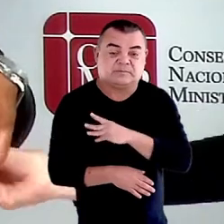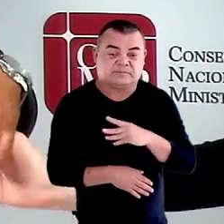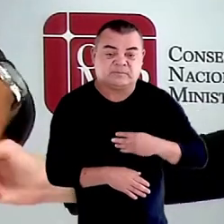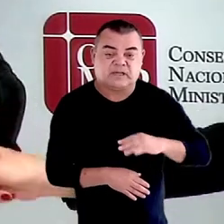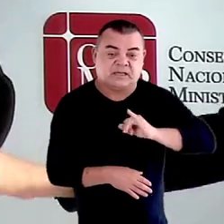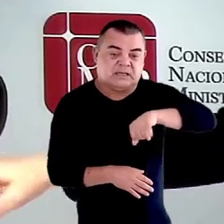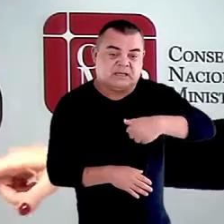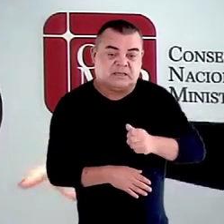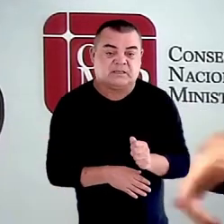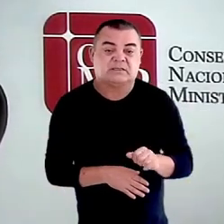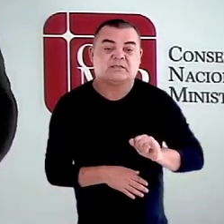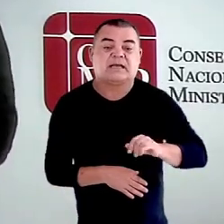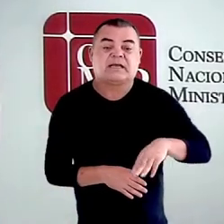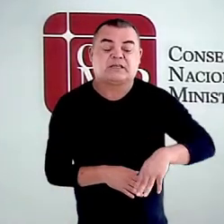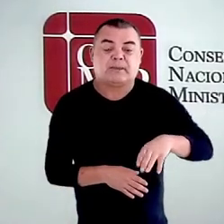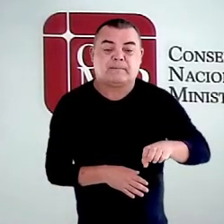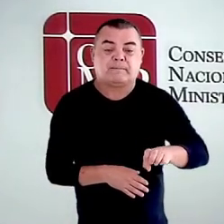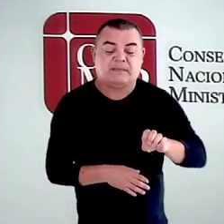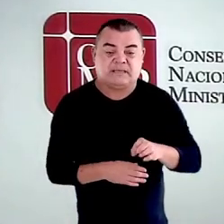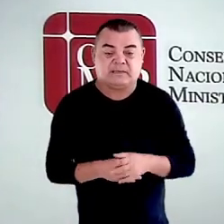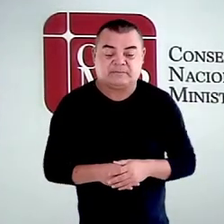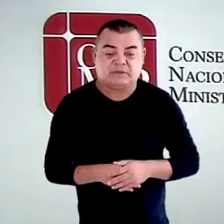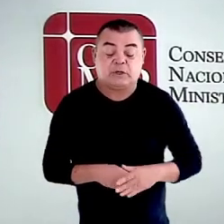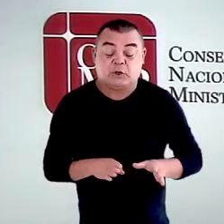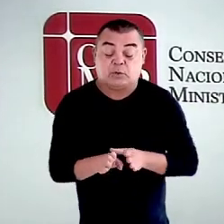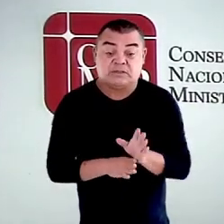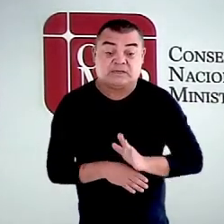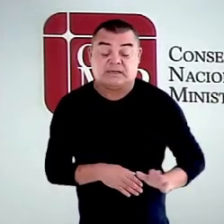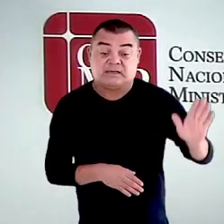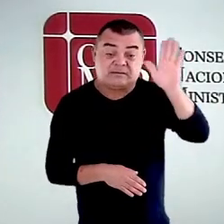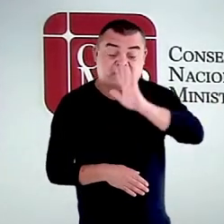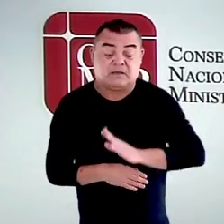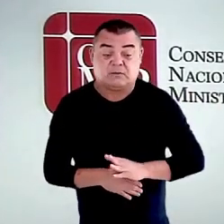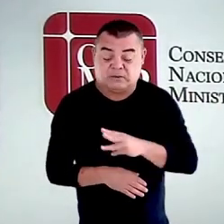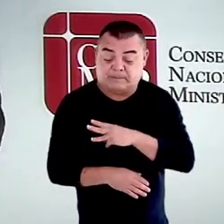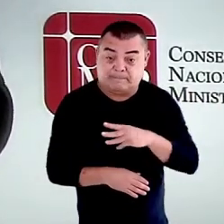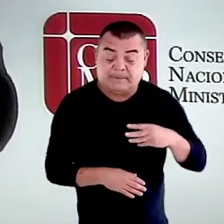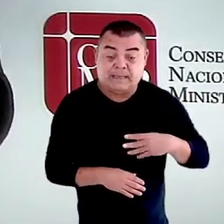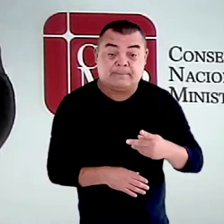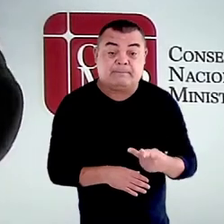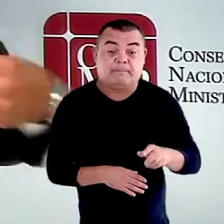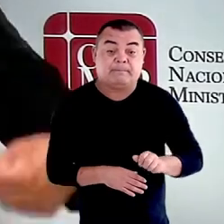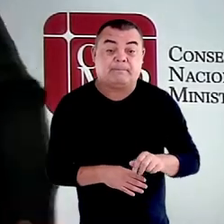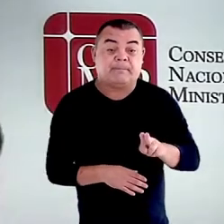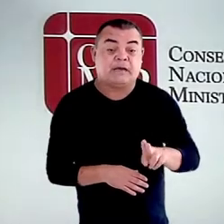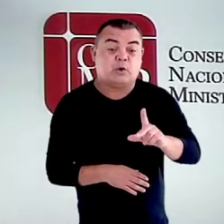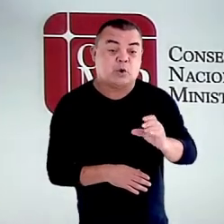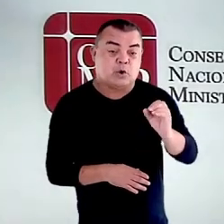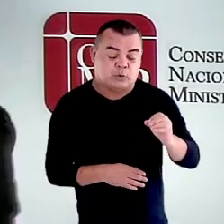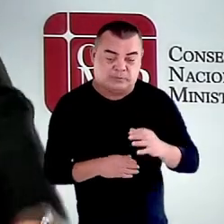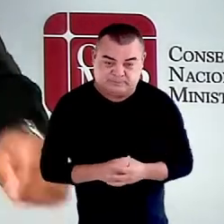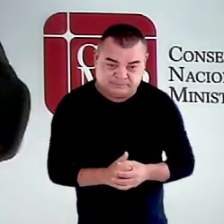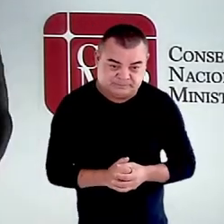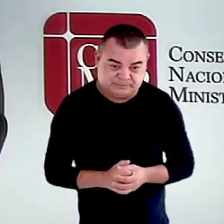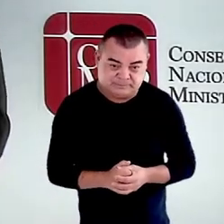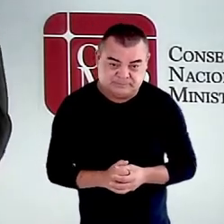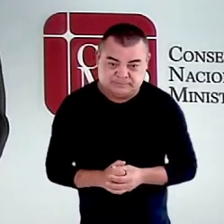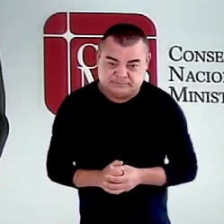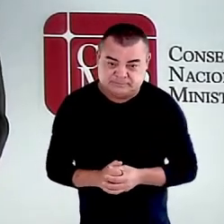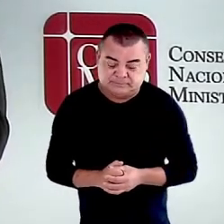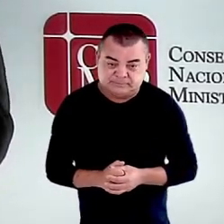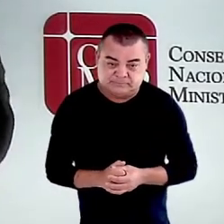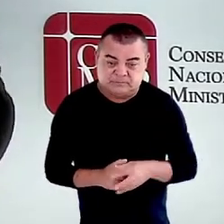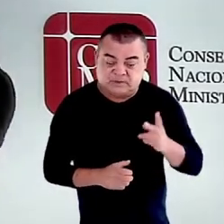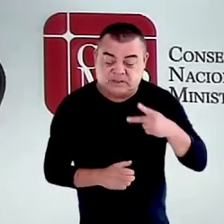Jaime Martins de Oliveira Neto, o Conselheiro Nacional do Ministério Público, Paulo César dos Passos, a